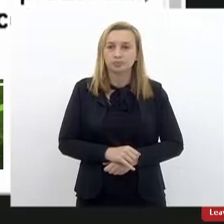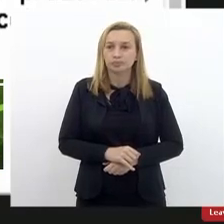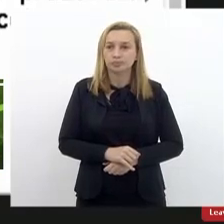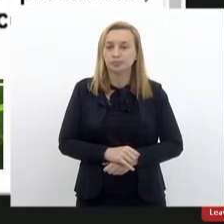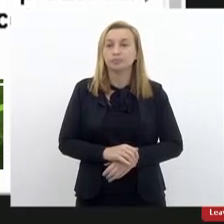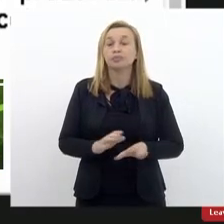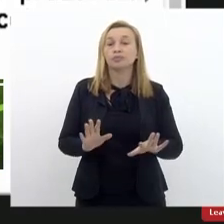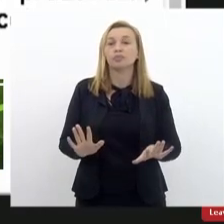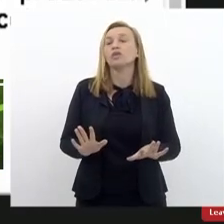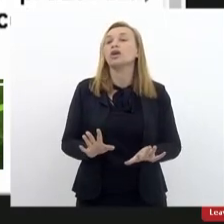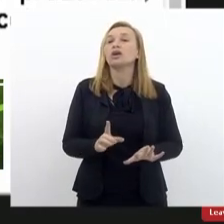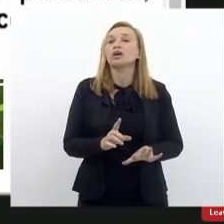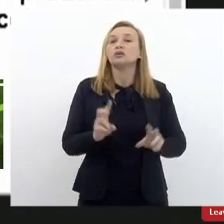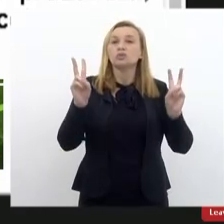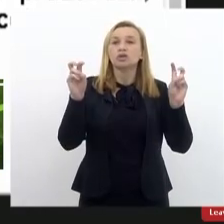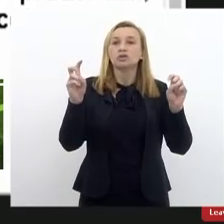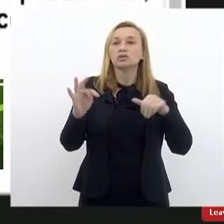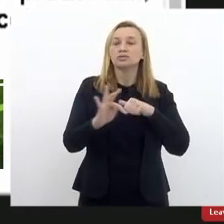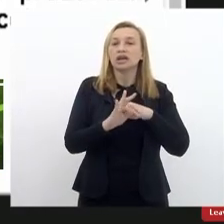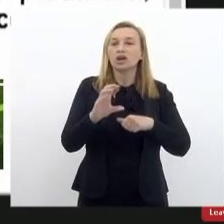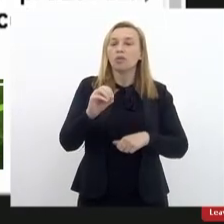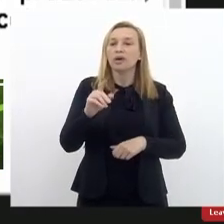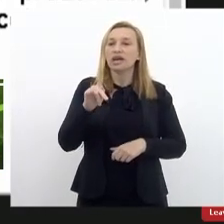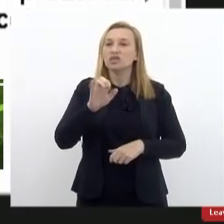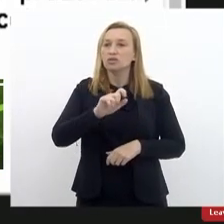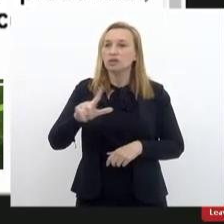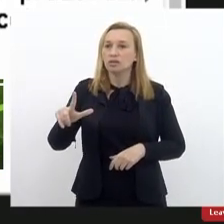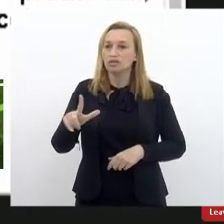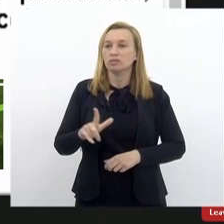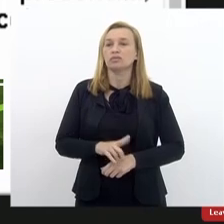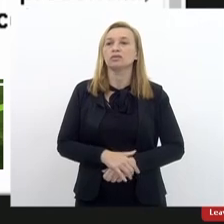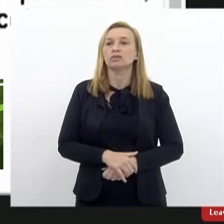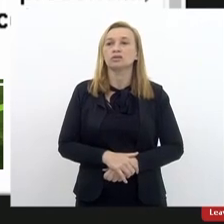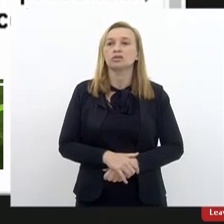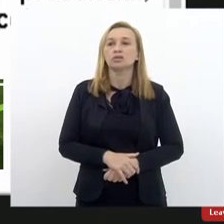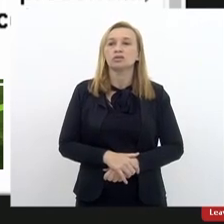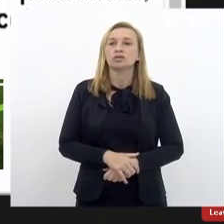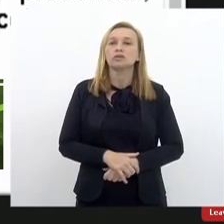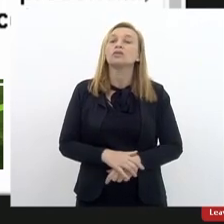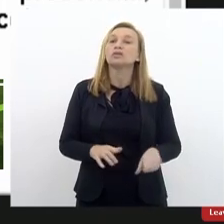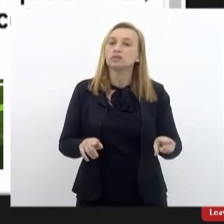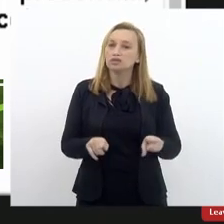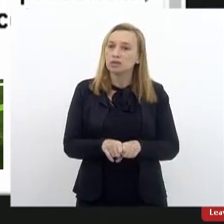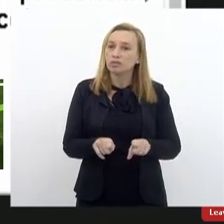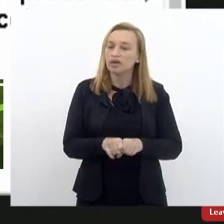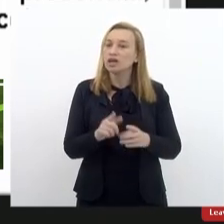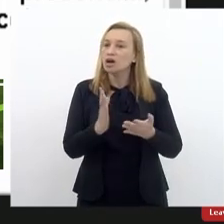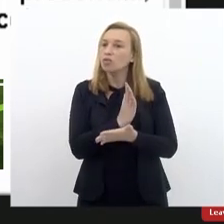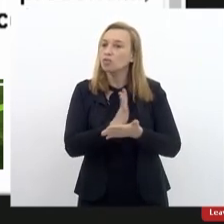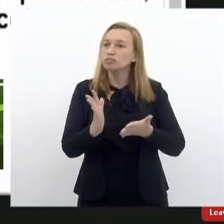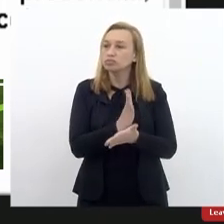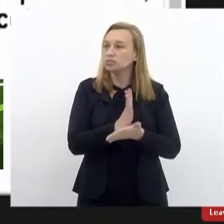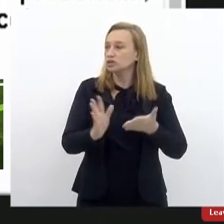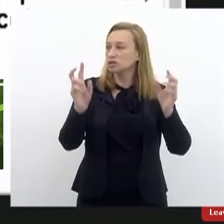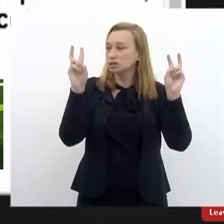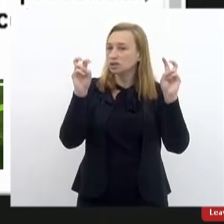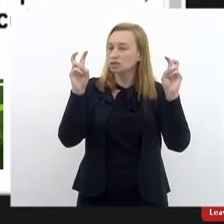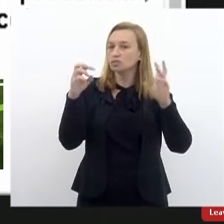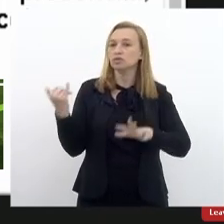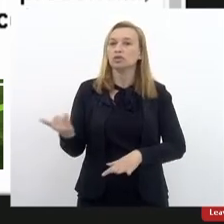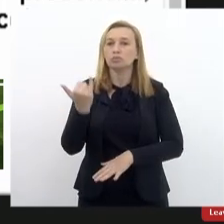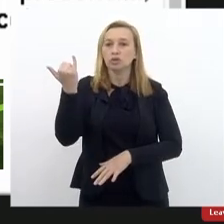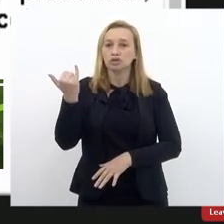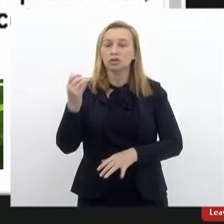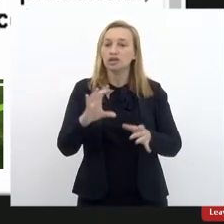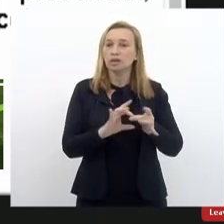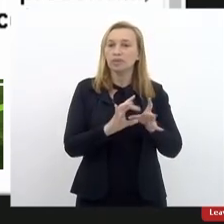Nós, na questão técnico-operacional, nós normatizamos também algumas questões de extrema importância.